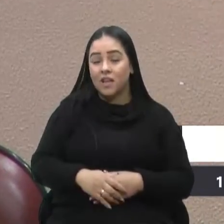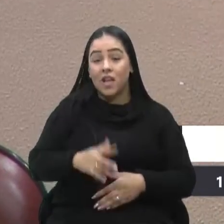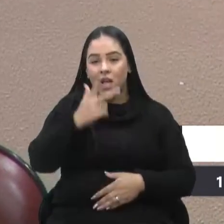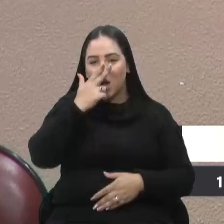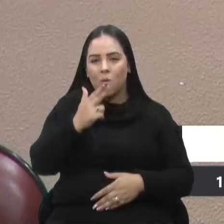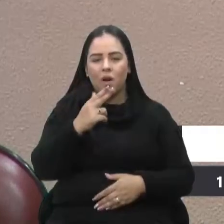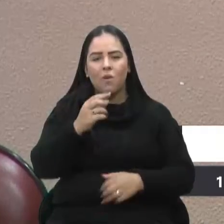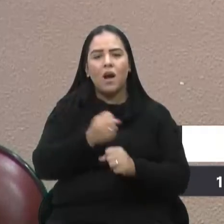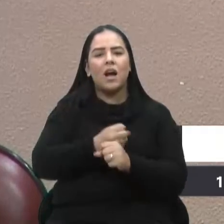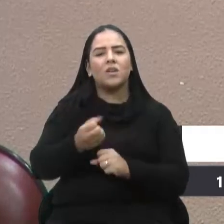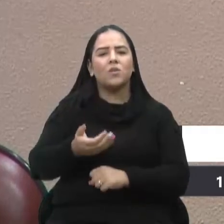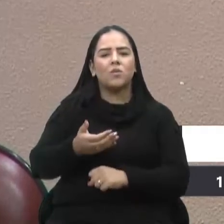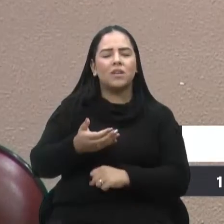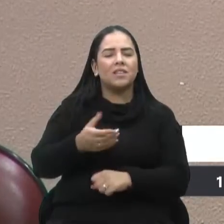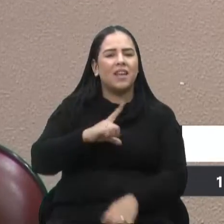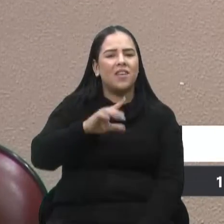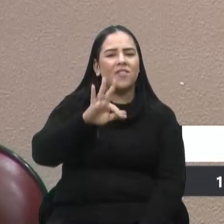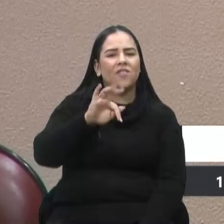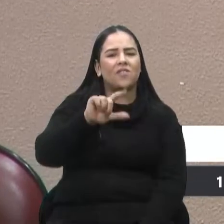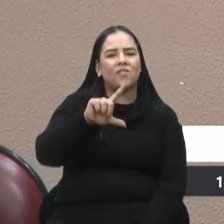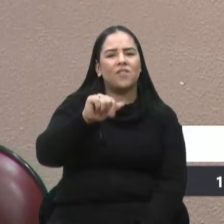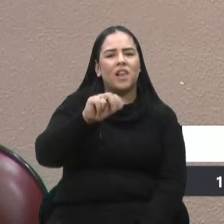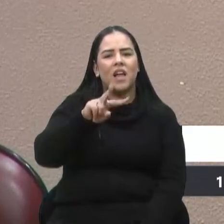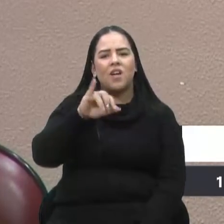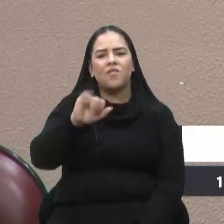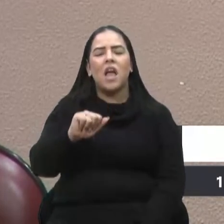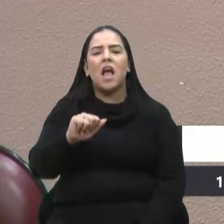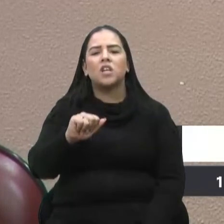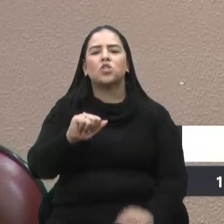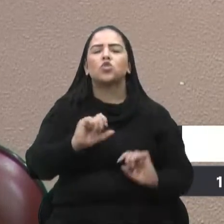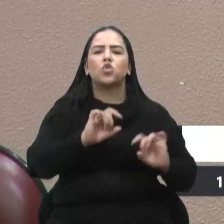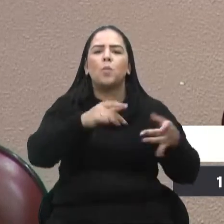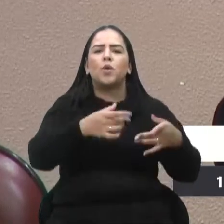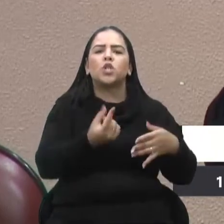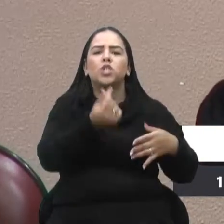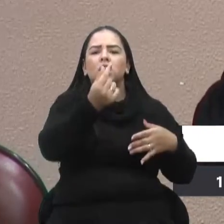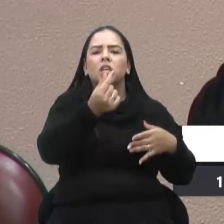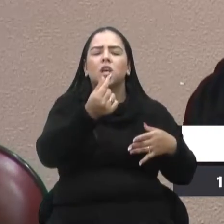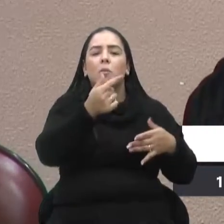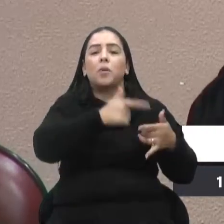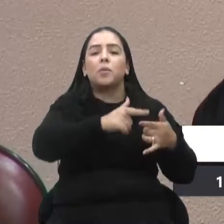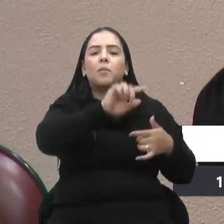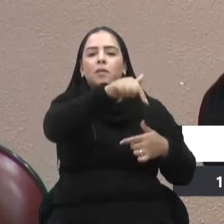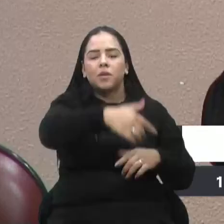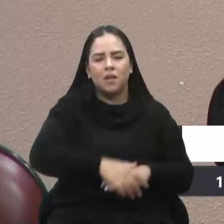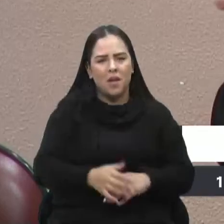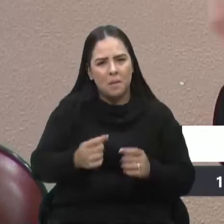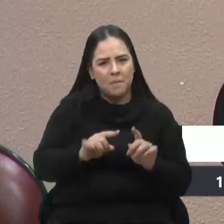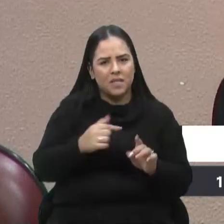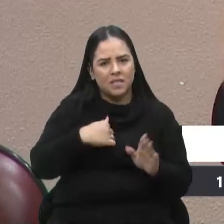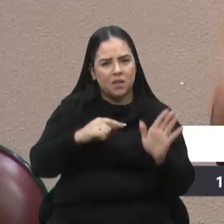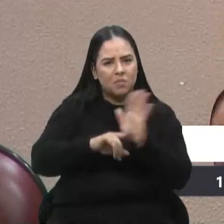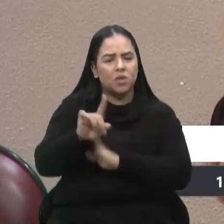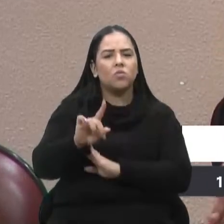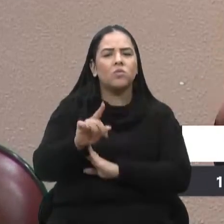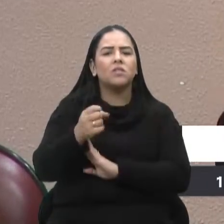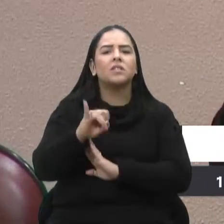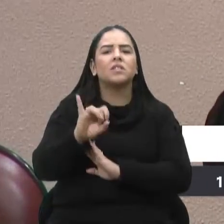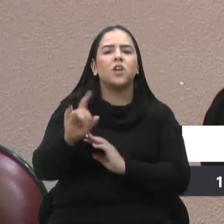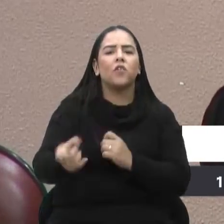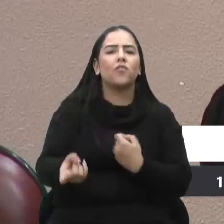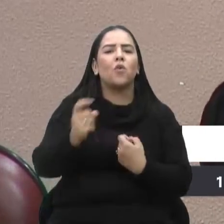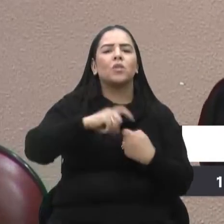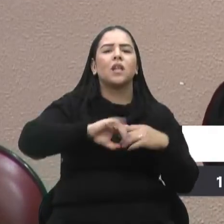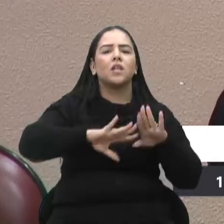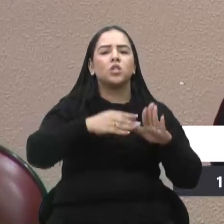ano da Flávia. Ah, porque sobrou dinheiro lá, teve problema depois. Mas daí eu pergunto, se a qualquer momento voltava às